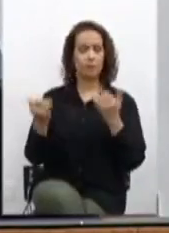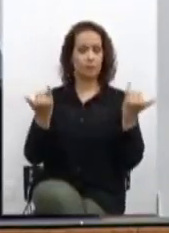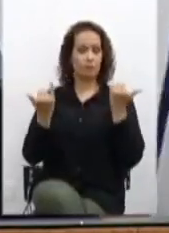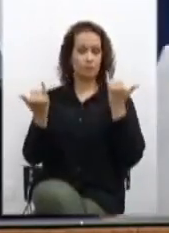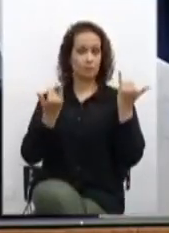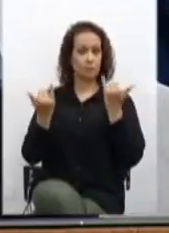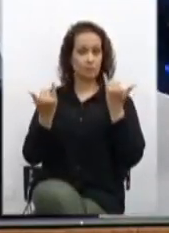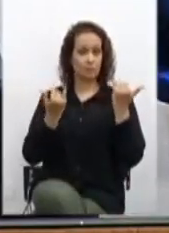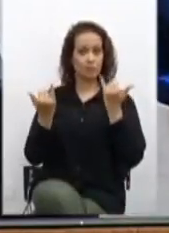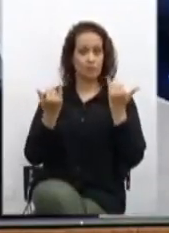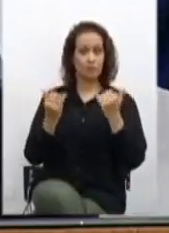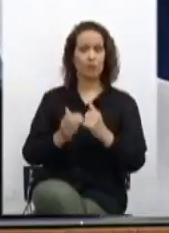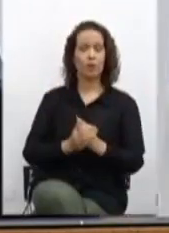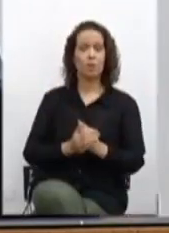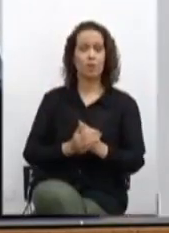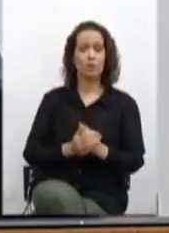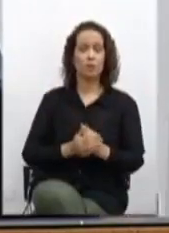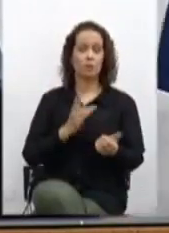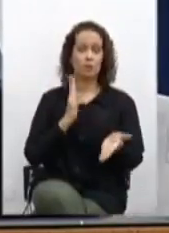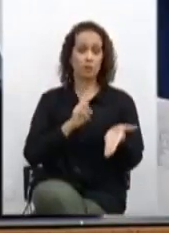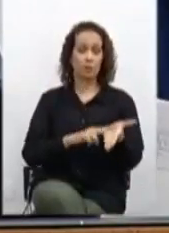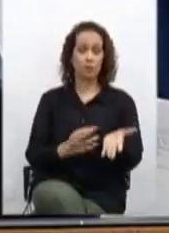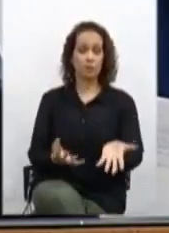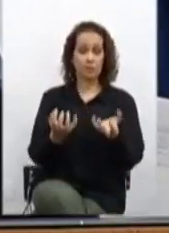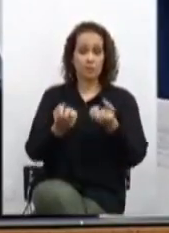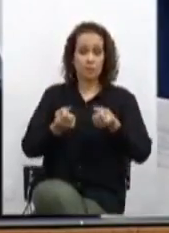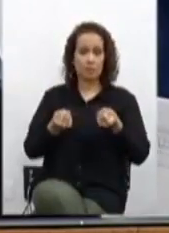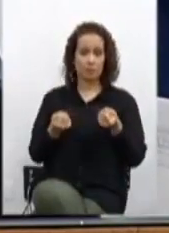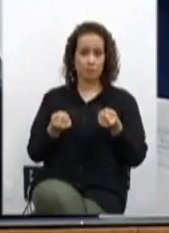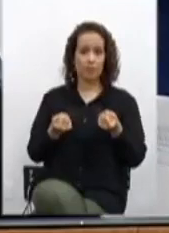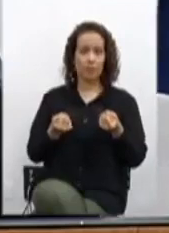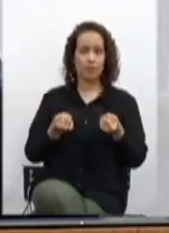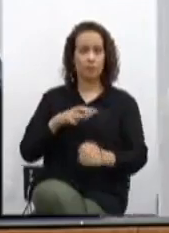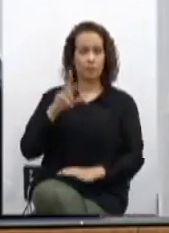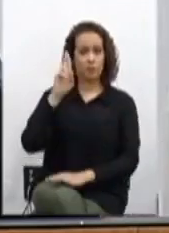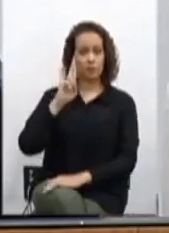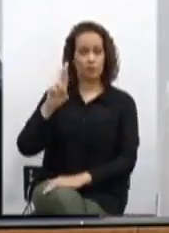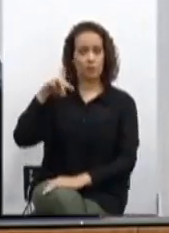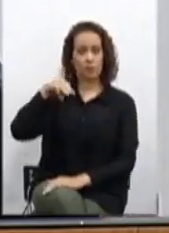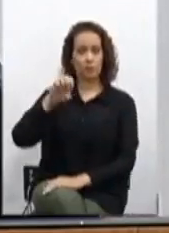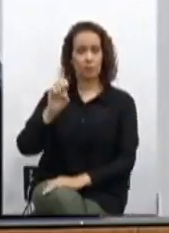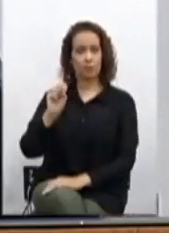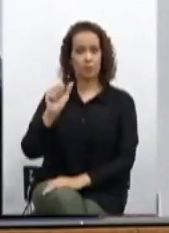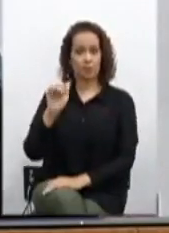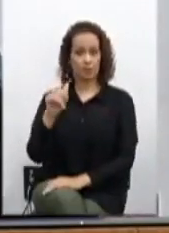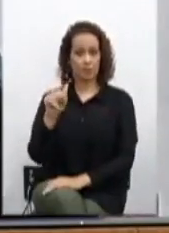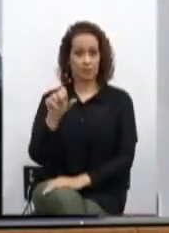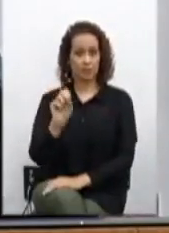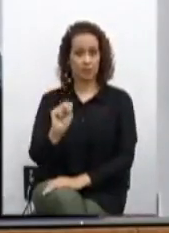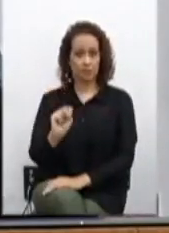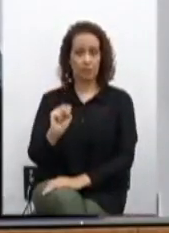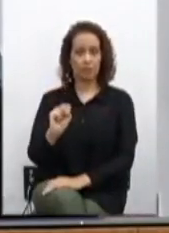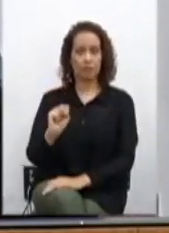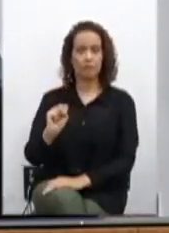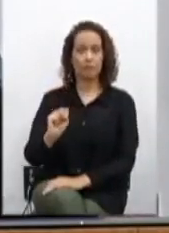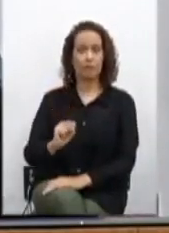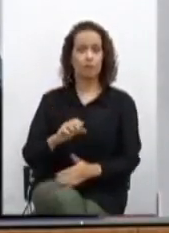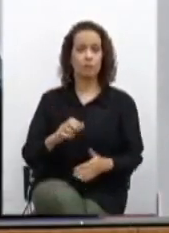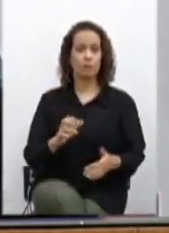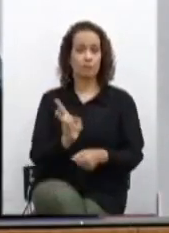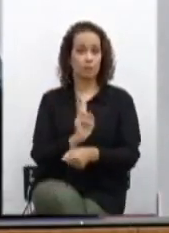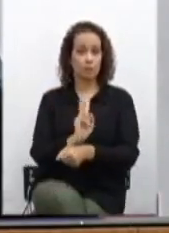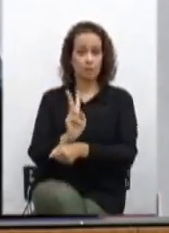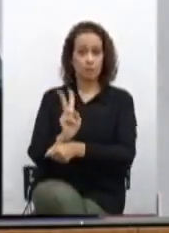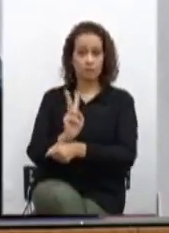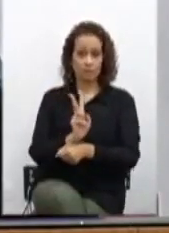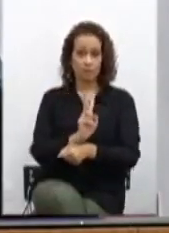recebimento da seguinte correspondência. do senhor Messias Epaminondas Diniz e Silva, chefe da divisão de